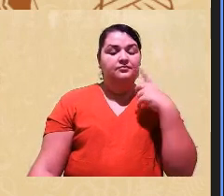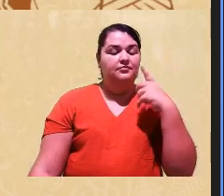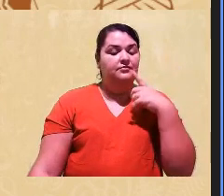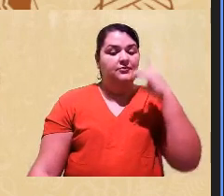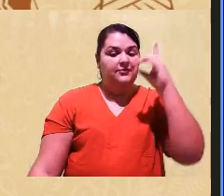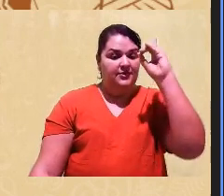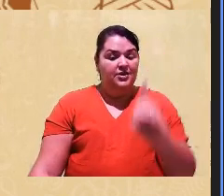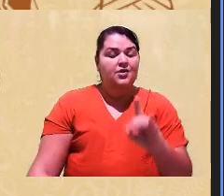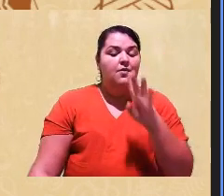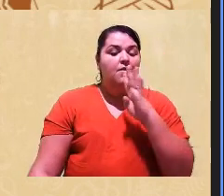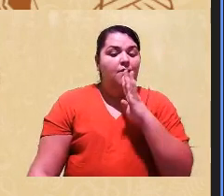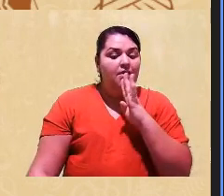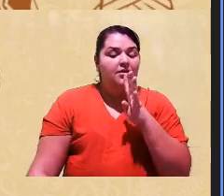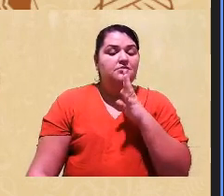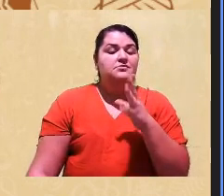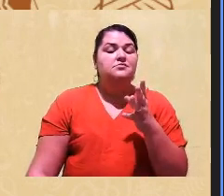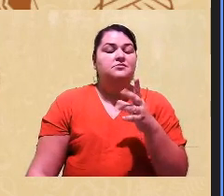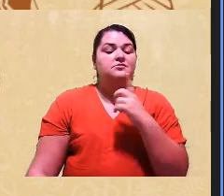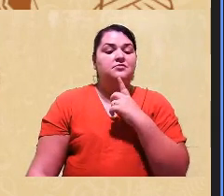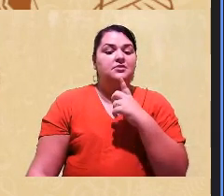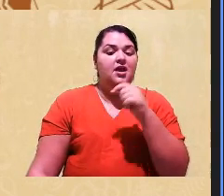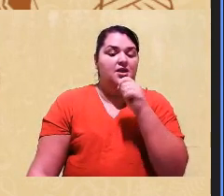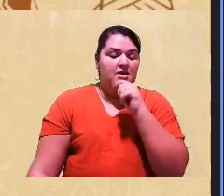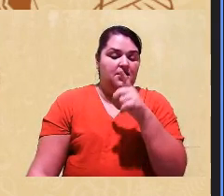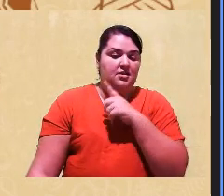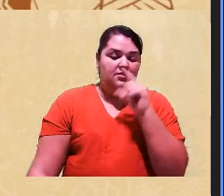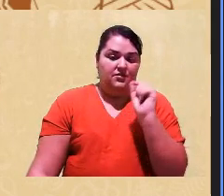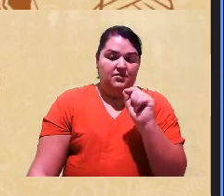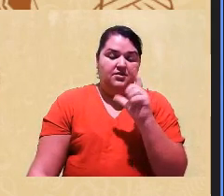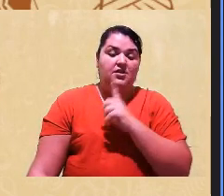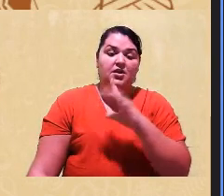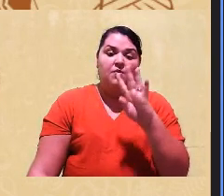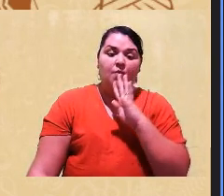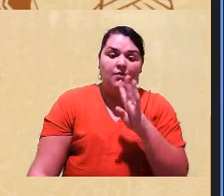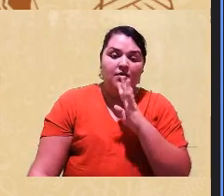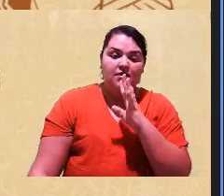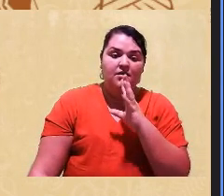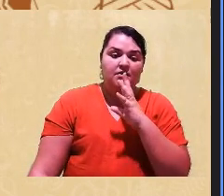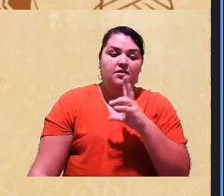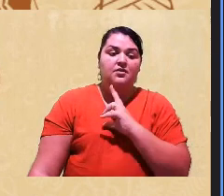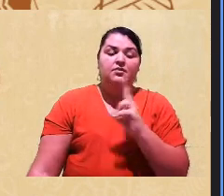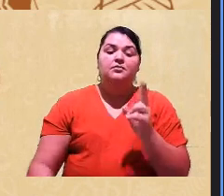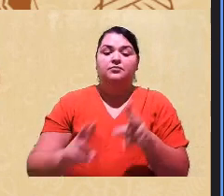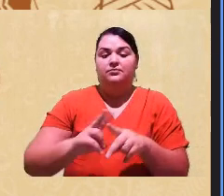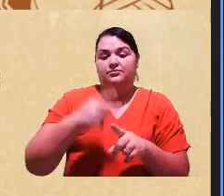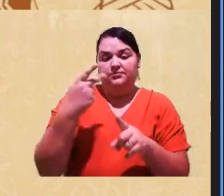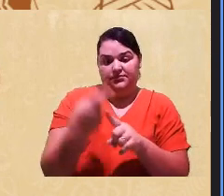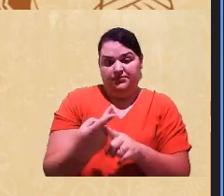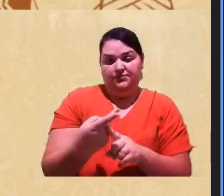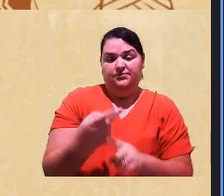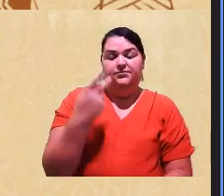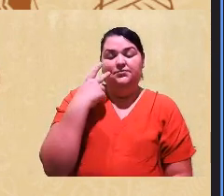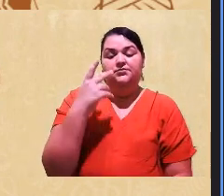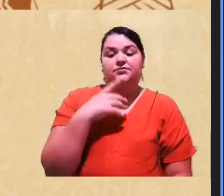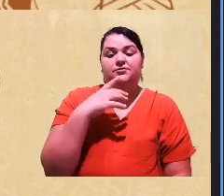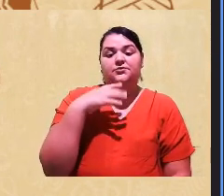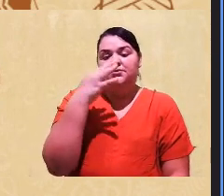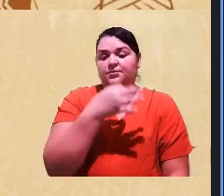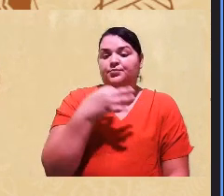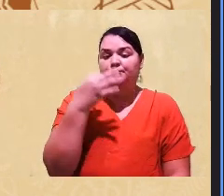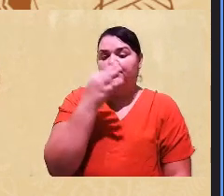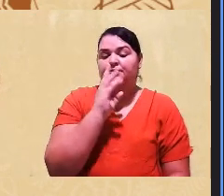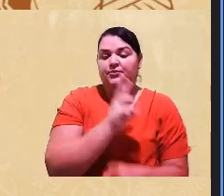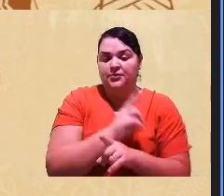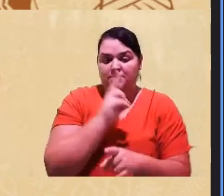reconhecimento ainda assim esse reconhecimento perpassa pelos discursos dominantes